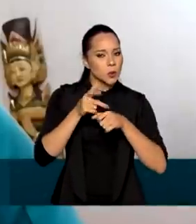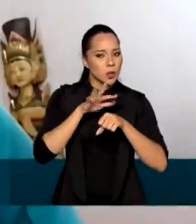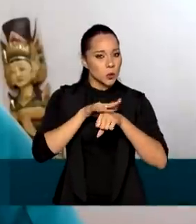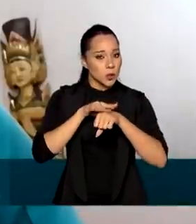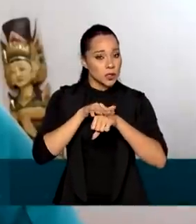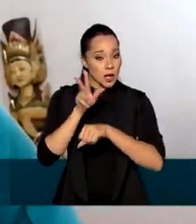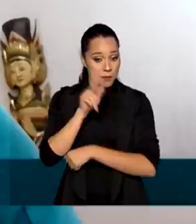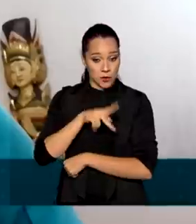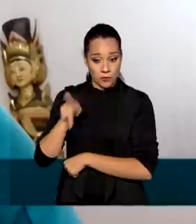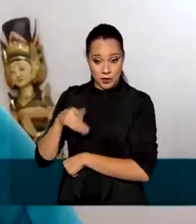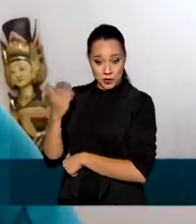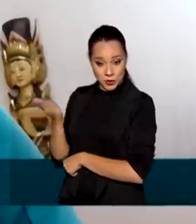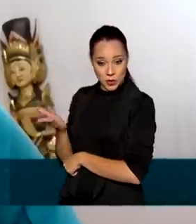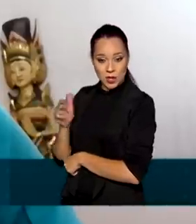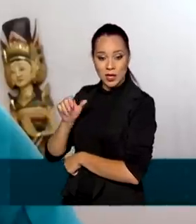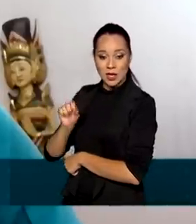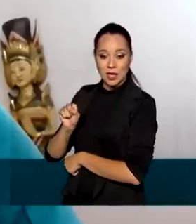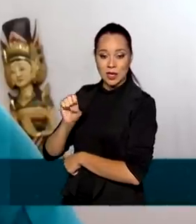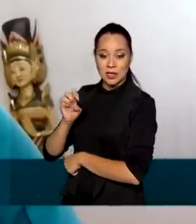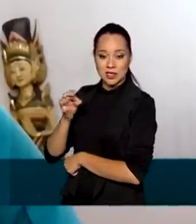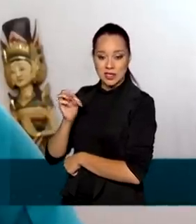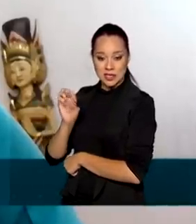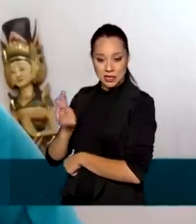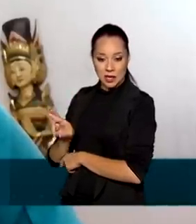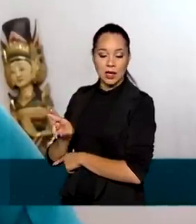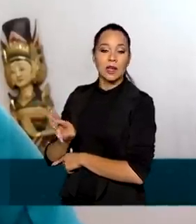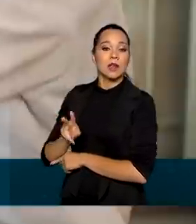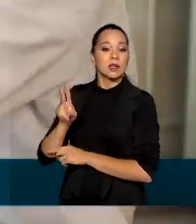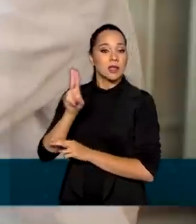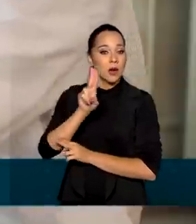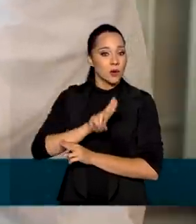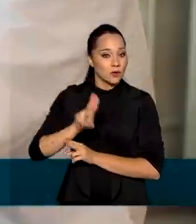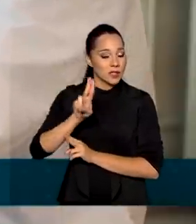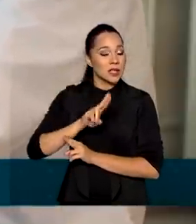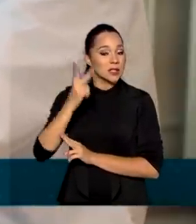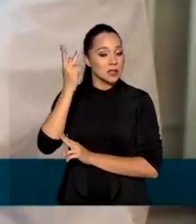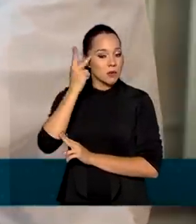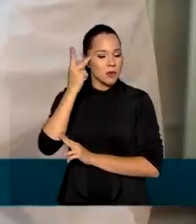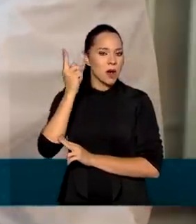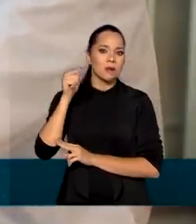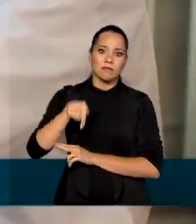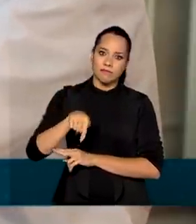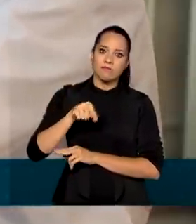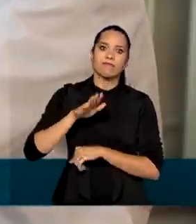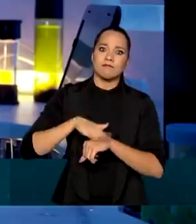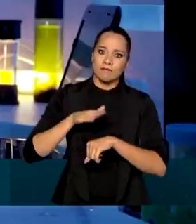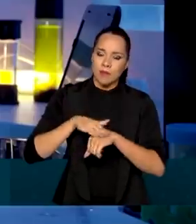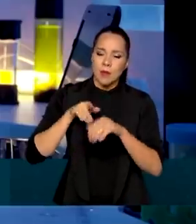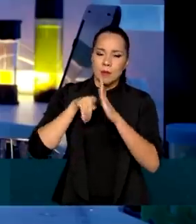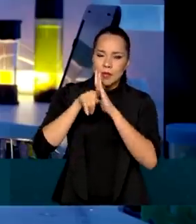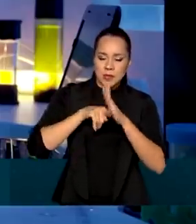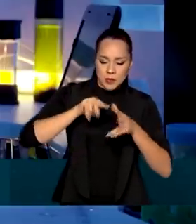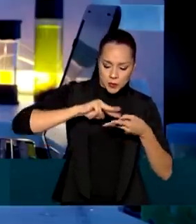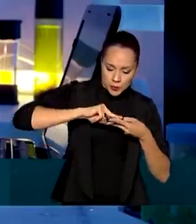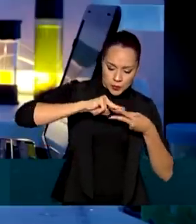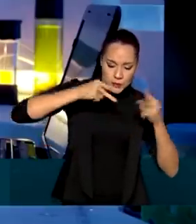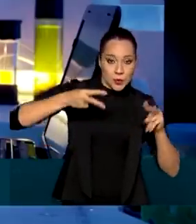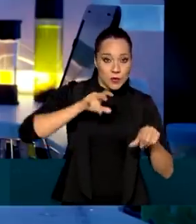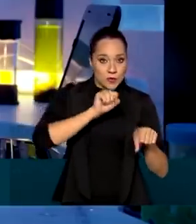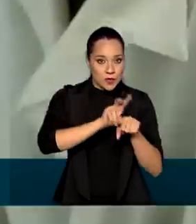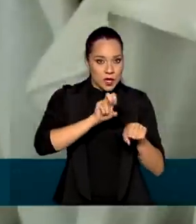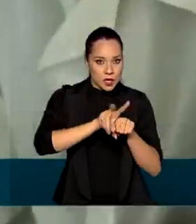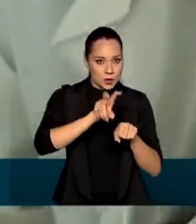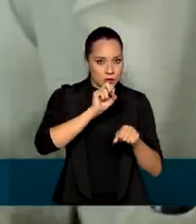a professora Esther Sabino, da Universidade de São Paulo, liderou pesquisas para sequenciar o genoma do vírus.